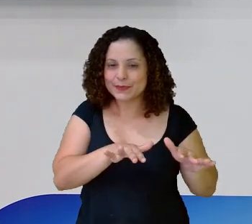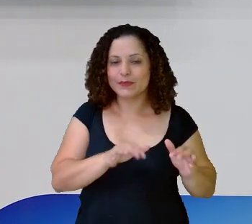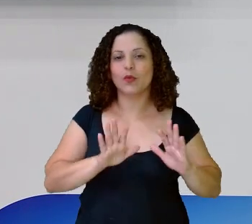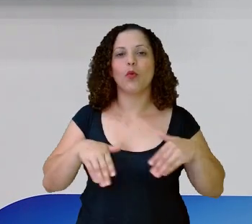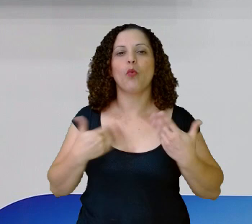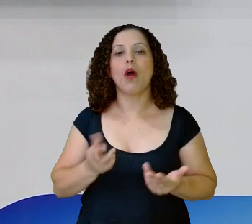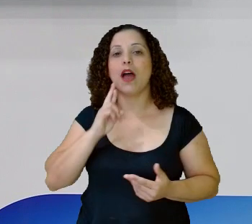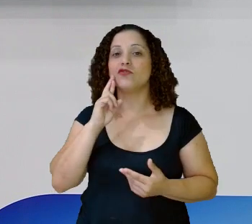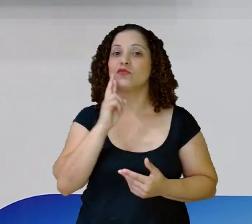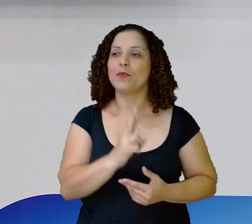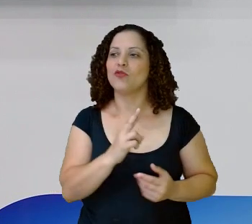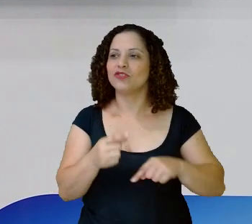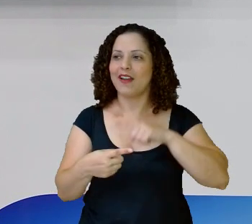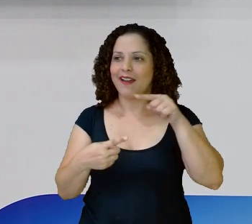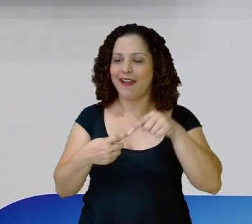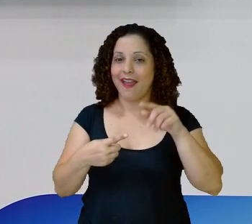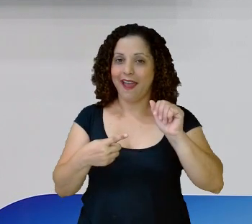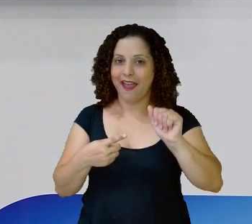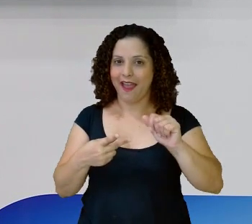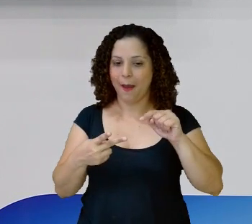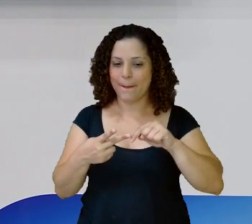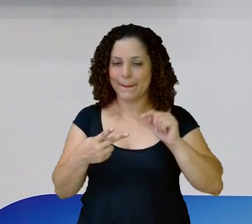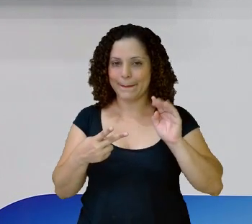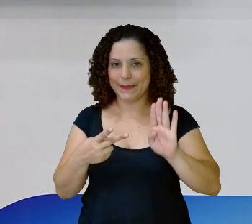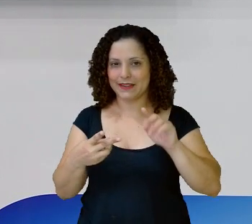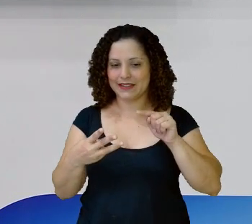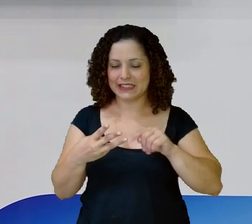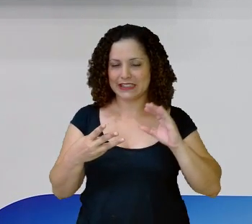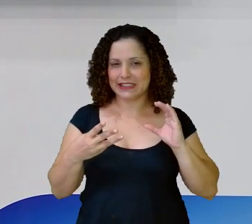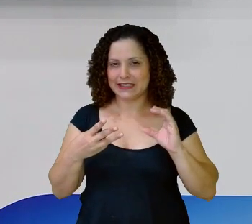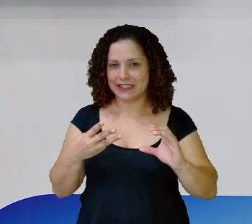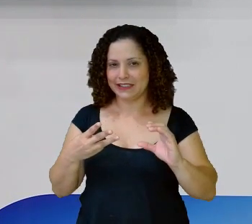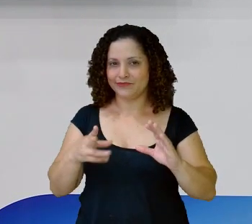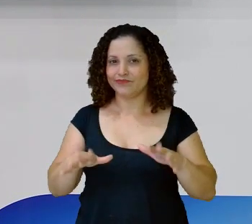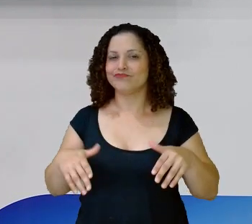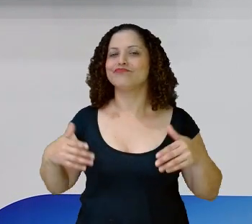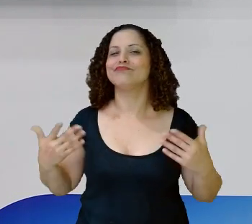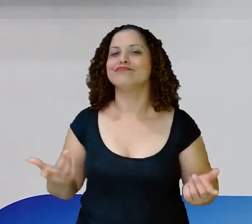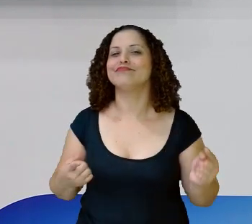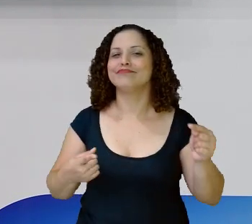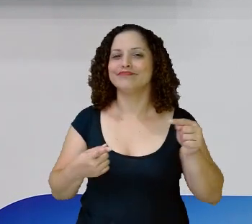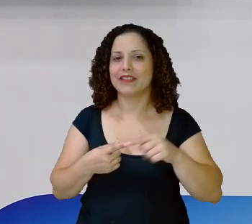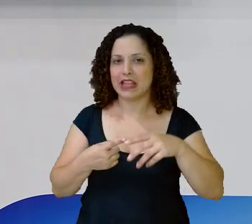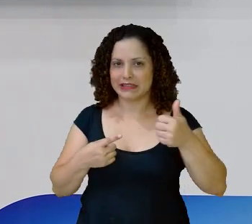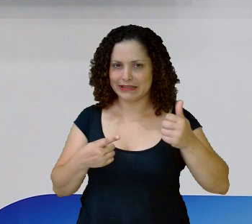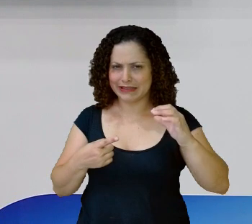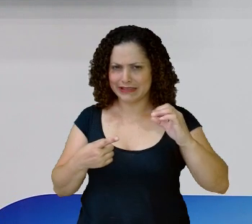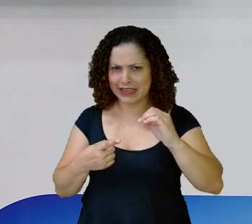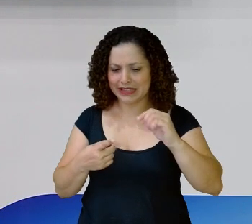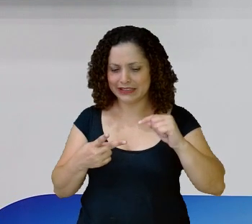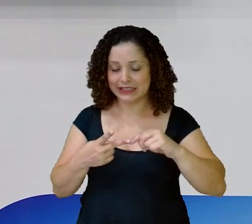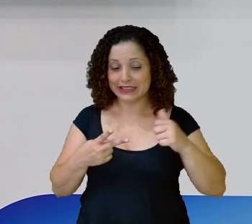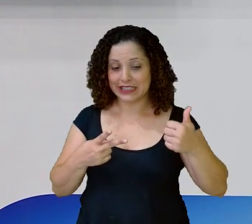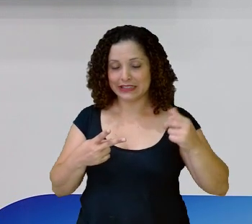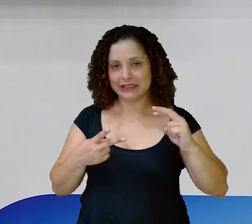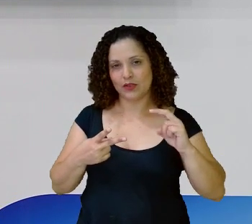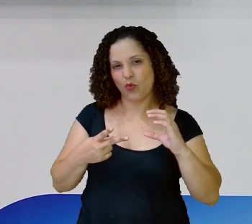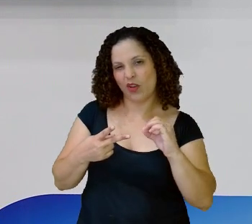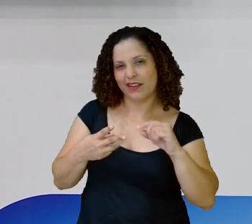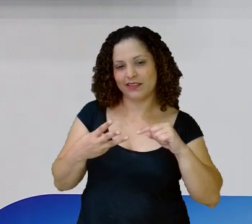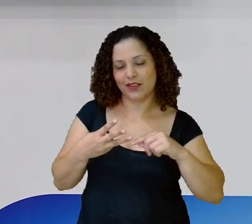você vai me dar? Já pensou? Será que é 100? 150? Ou 200?